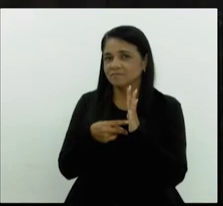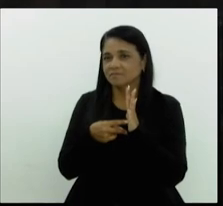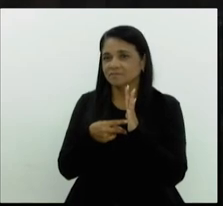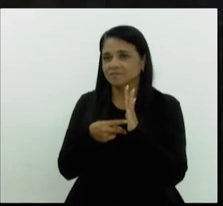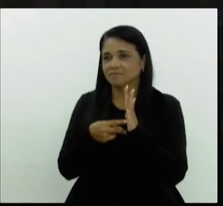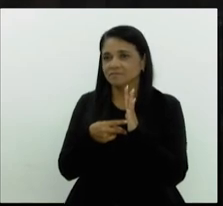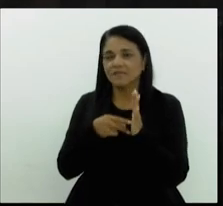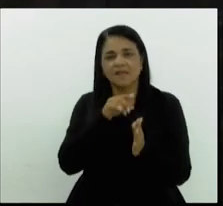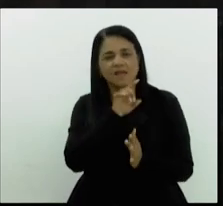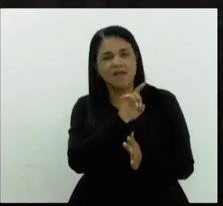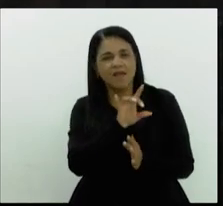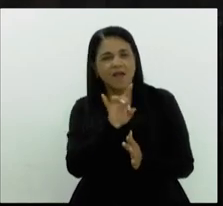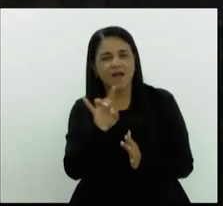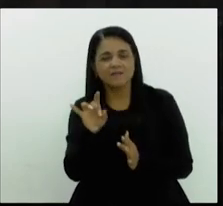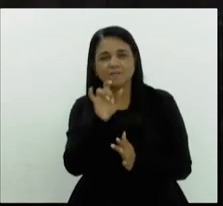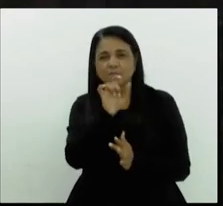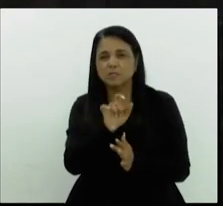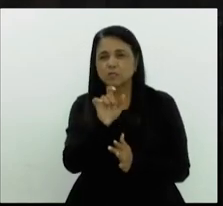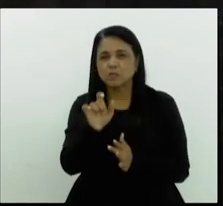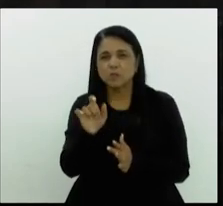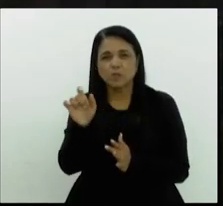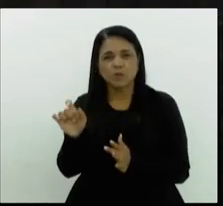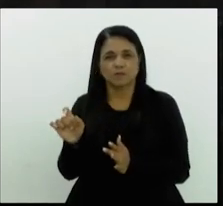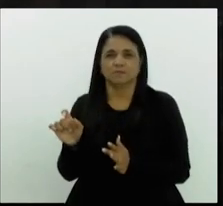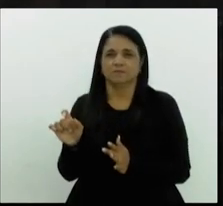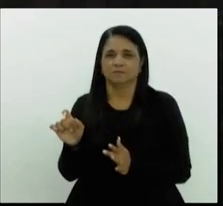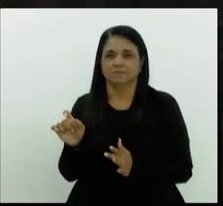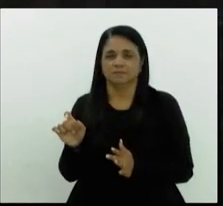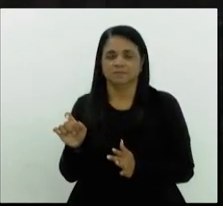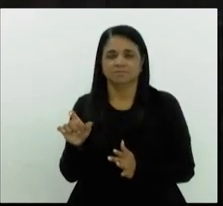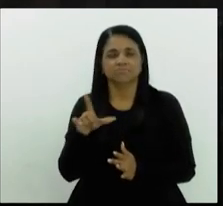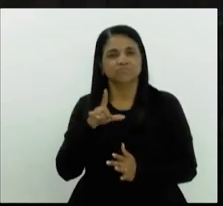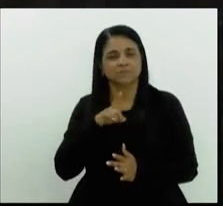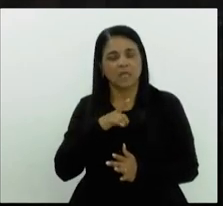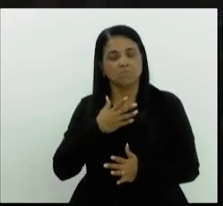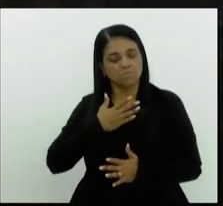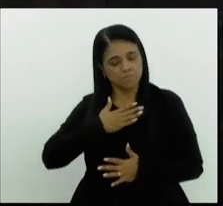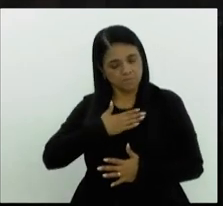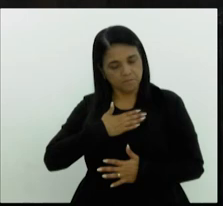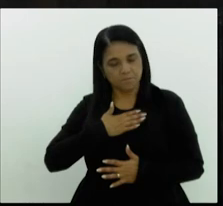que cada uma dessas pessoas tem para mim.